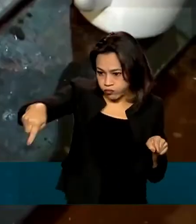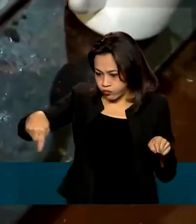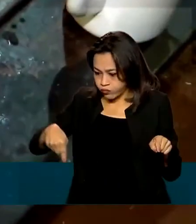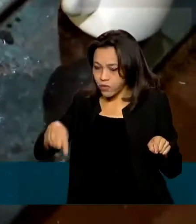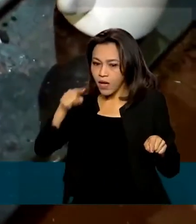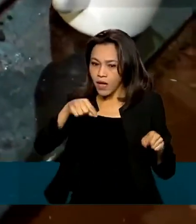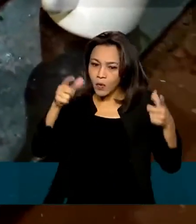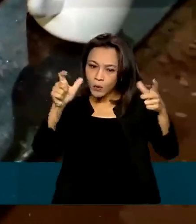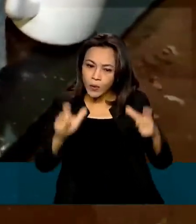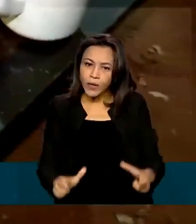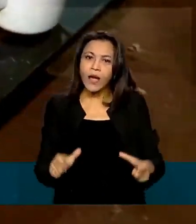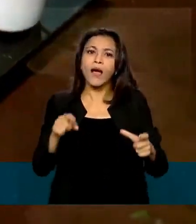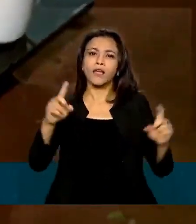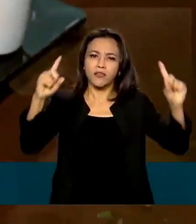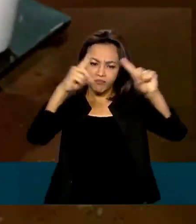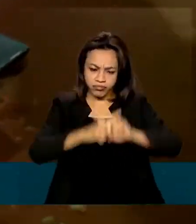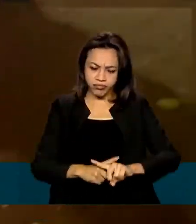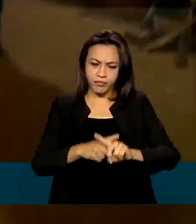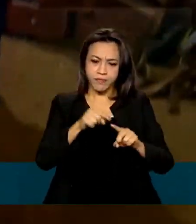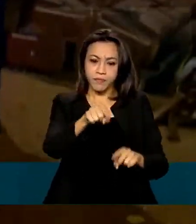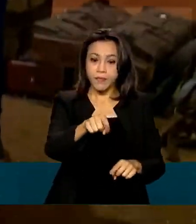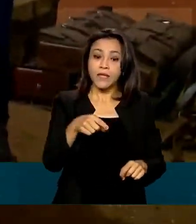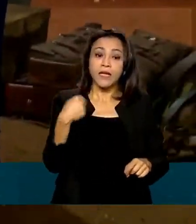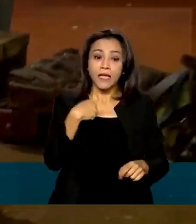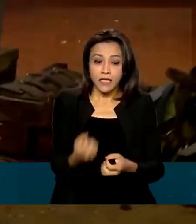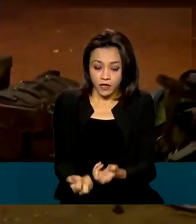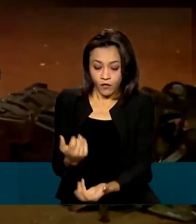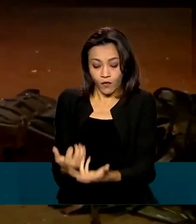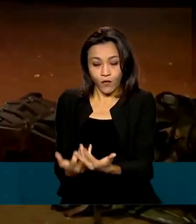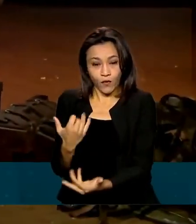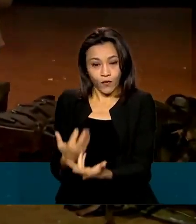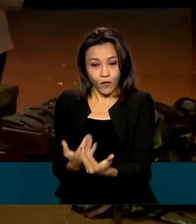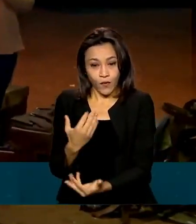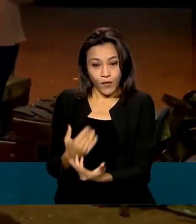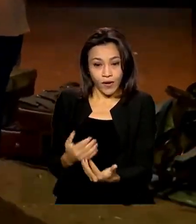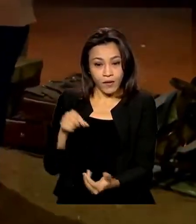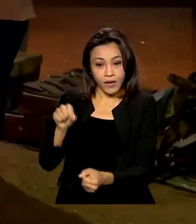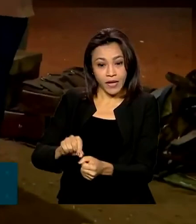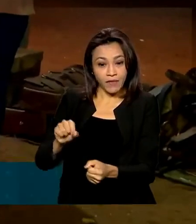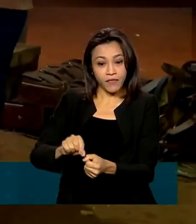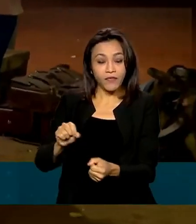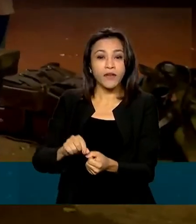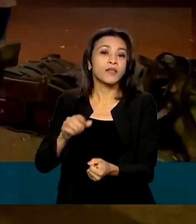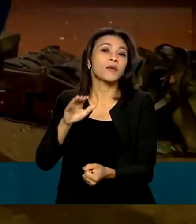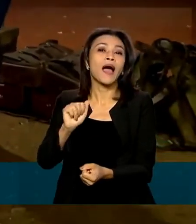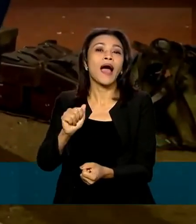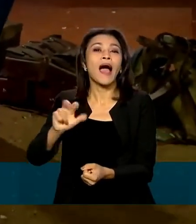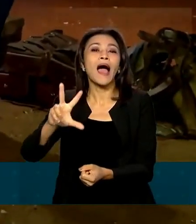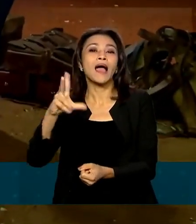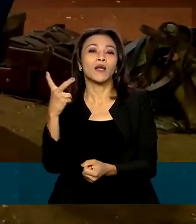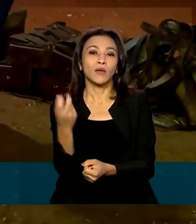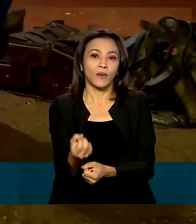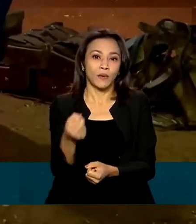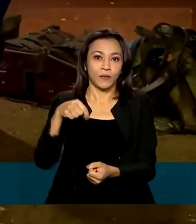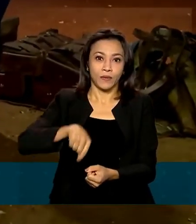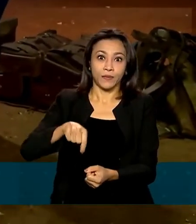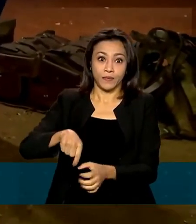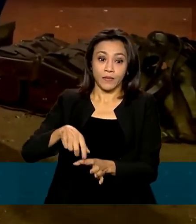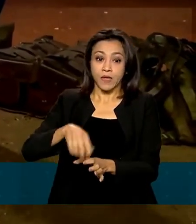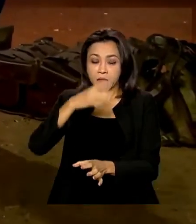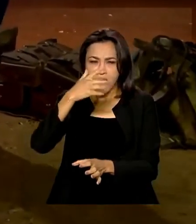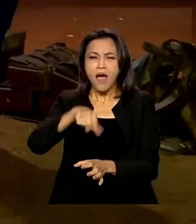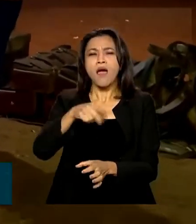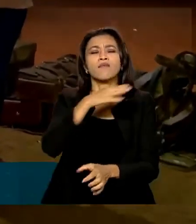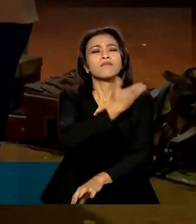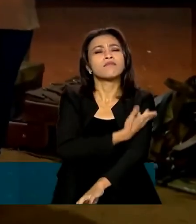peões. É nesse fogão improvisado, bem pertinho do chão, que é feita a queima do alho. Uma tradição culinária das comitivas de